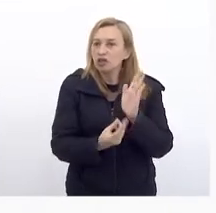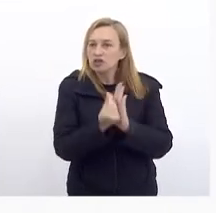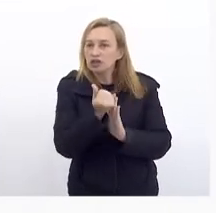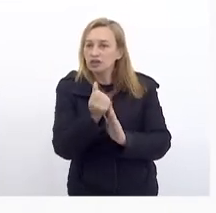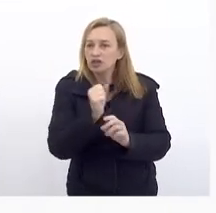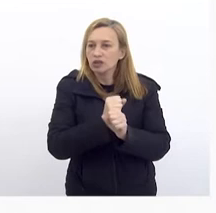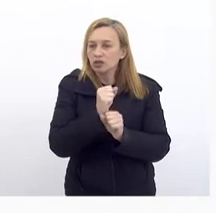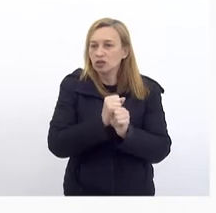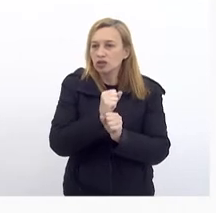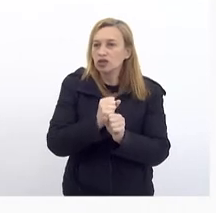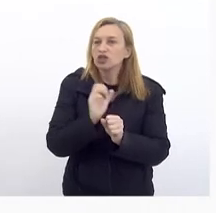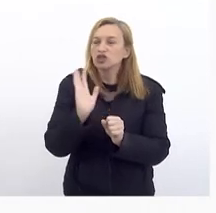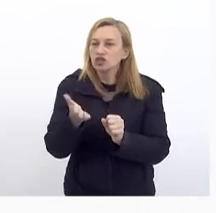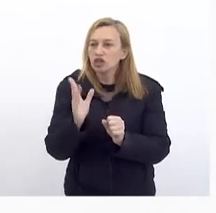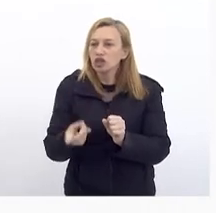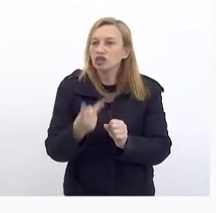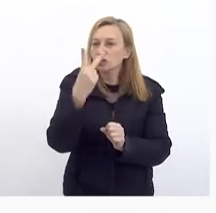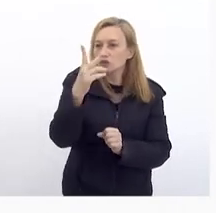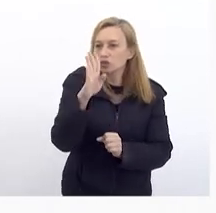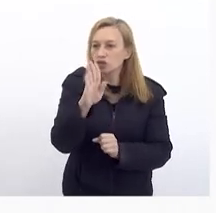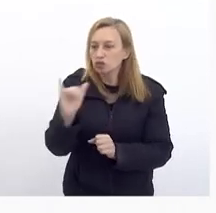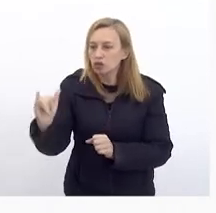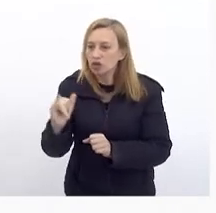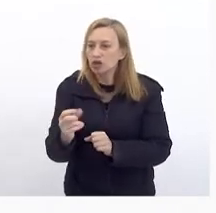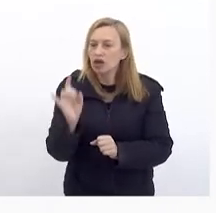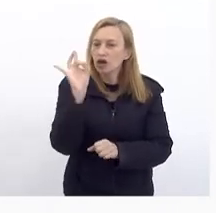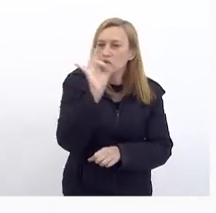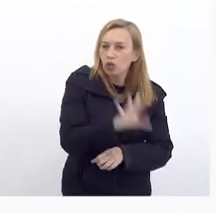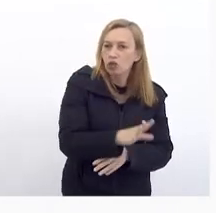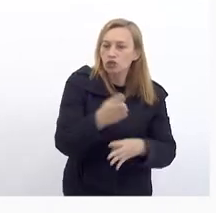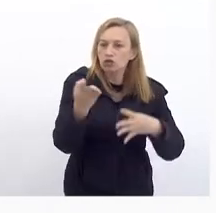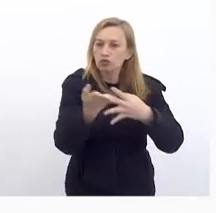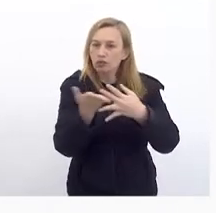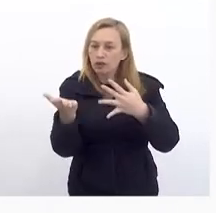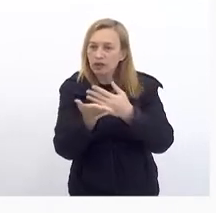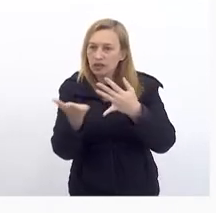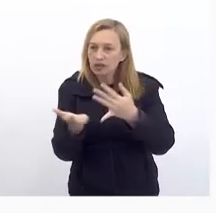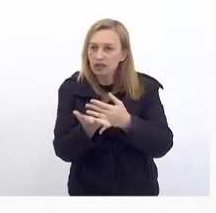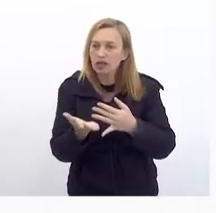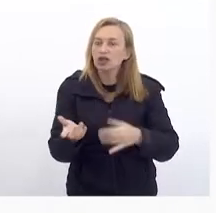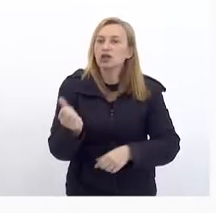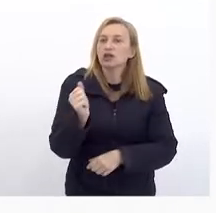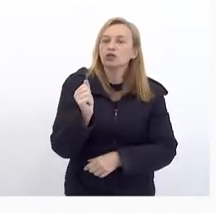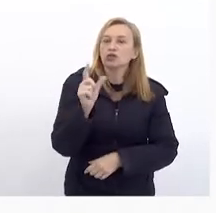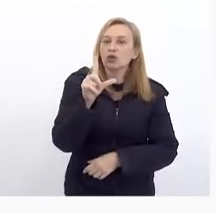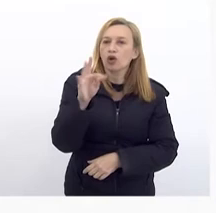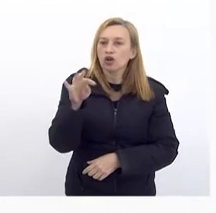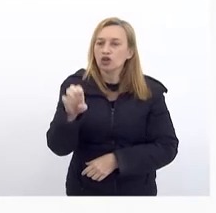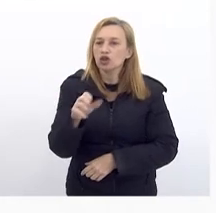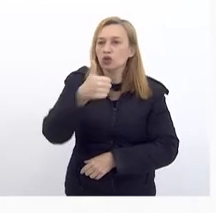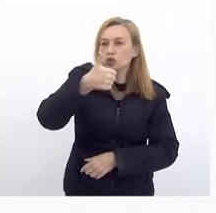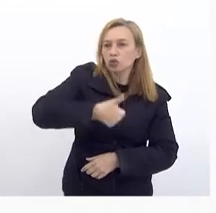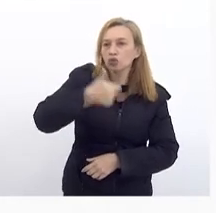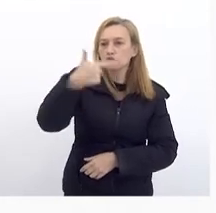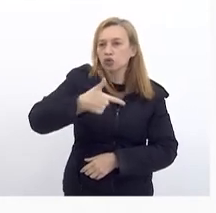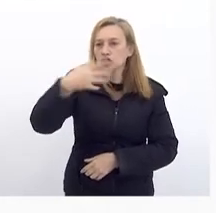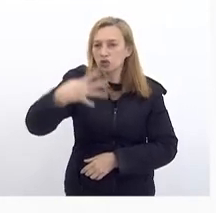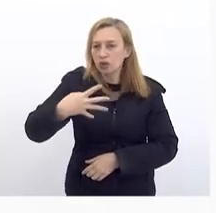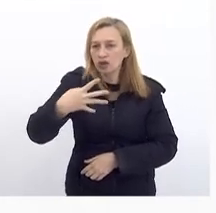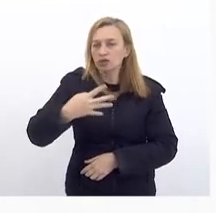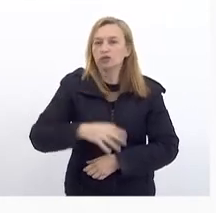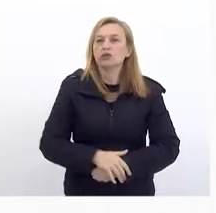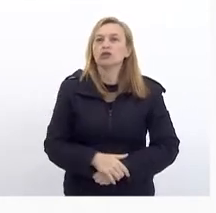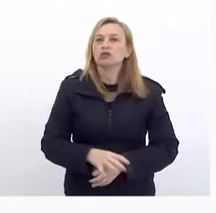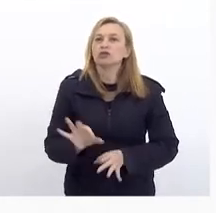bi Que é a última Parcela Dos lotes 1, 2 e 4 Que foram feitos